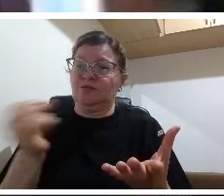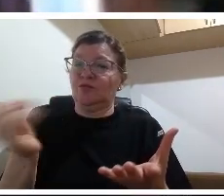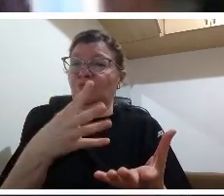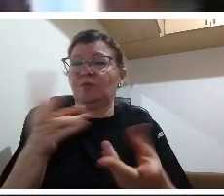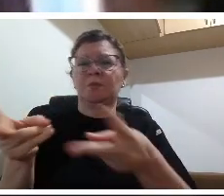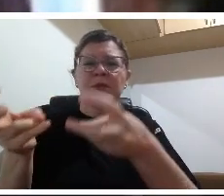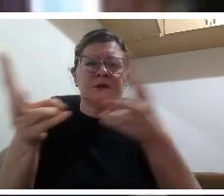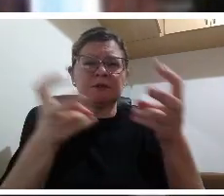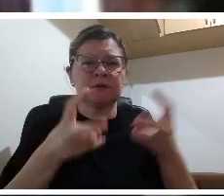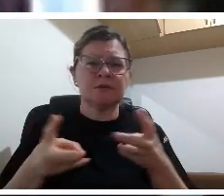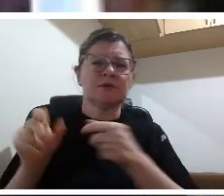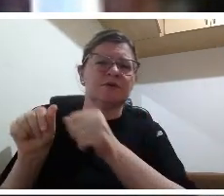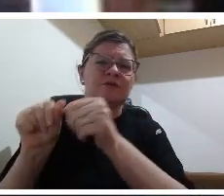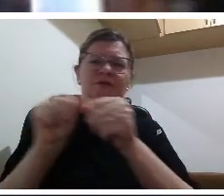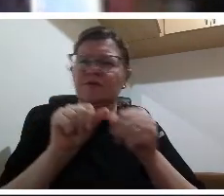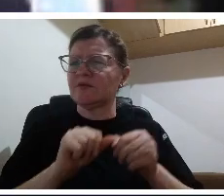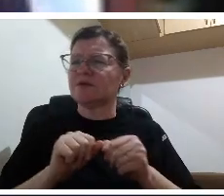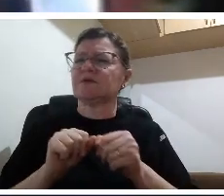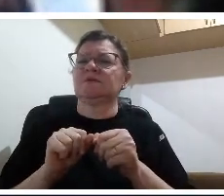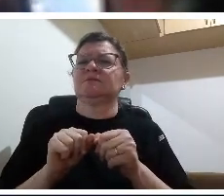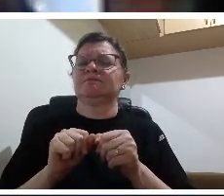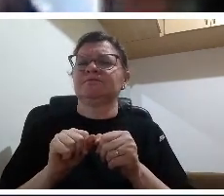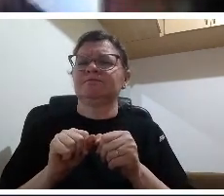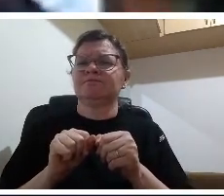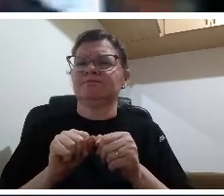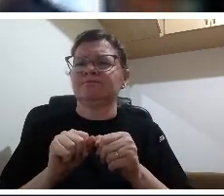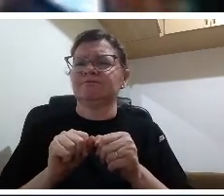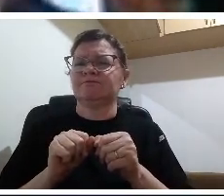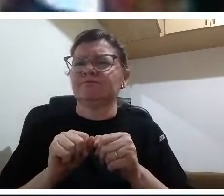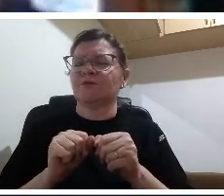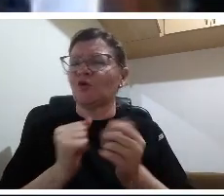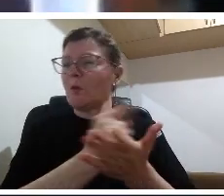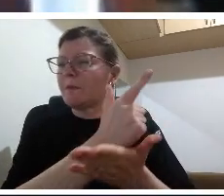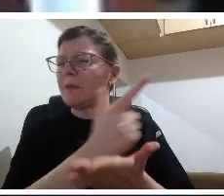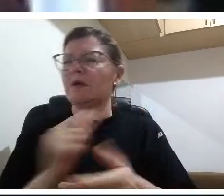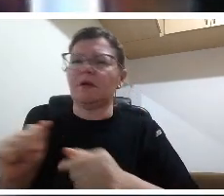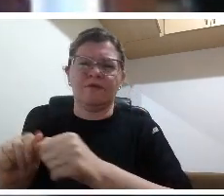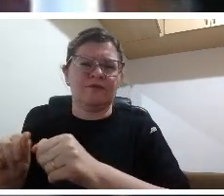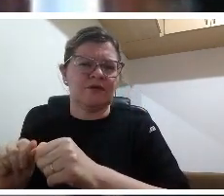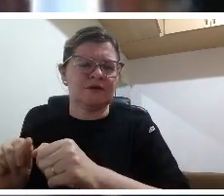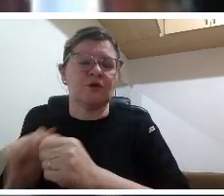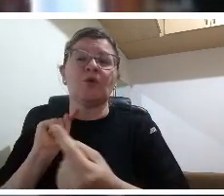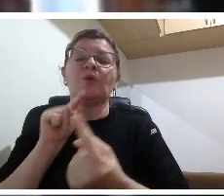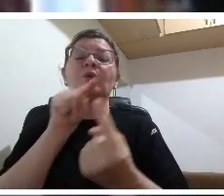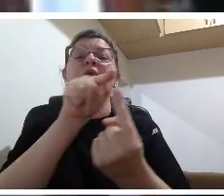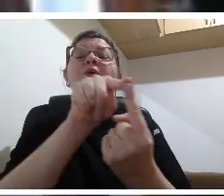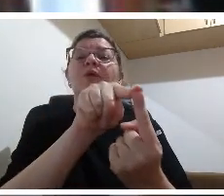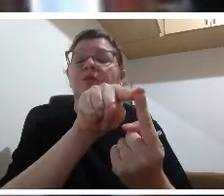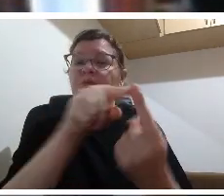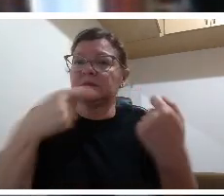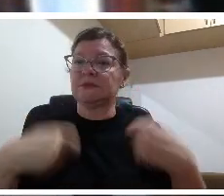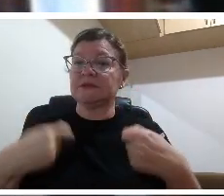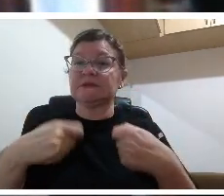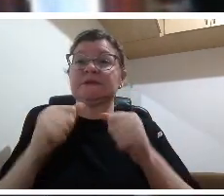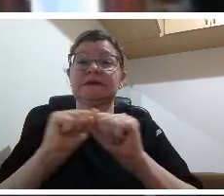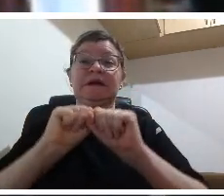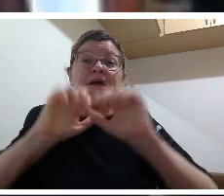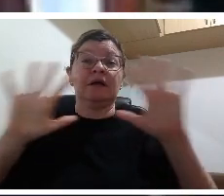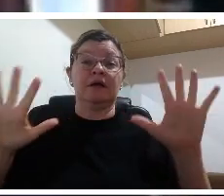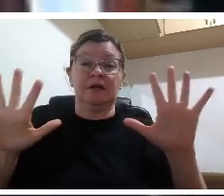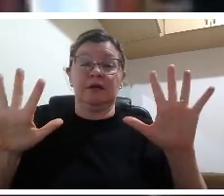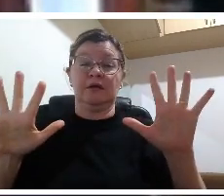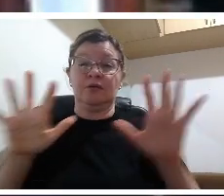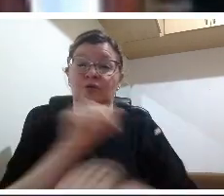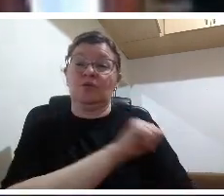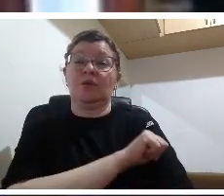conteúdo para que esse conteúdo? não pensemos no uso imediato físico da sala de aula ou fora da sala de